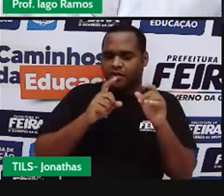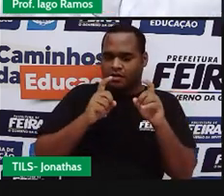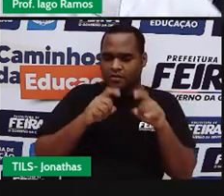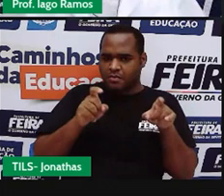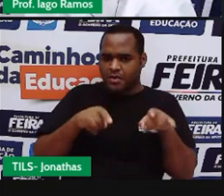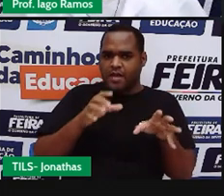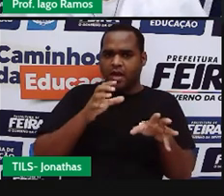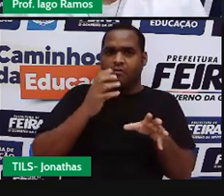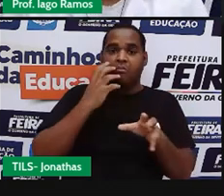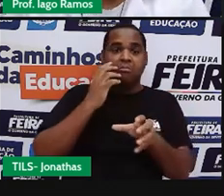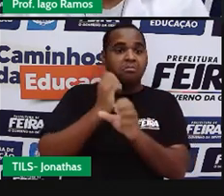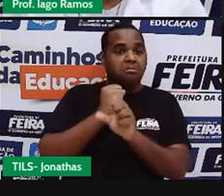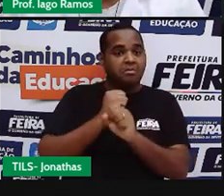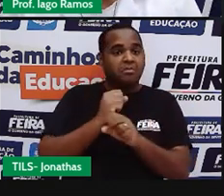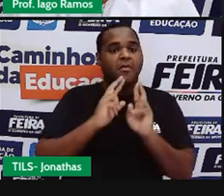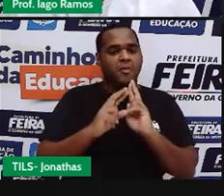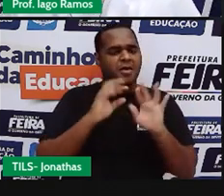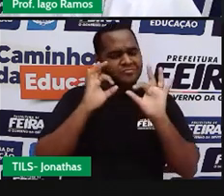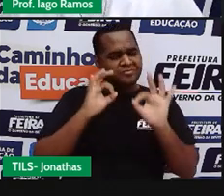a mágica vai acontecer.